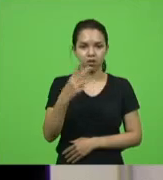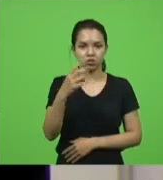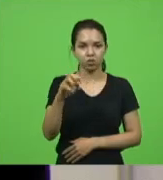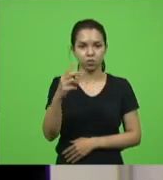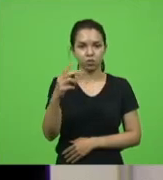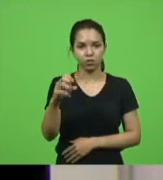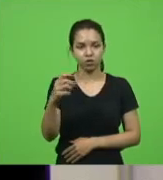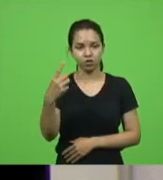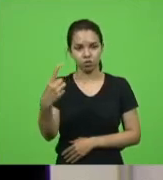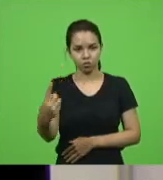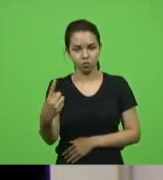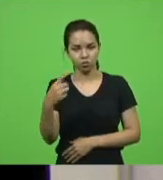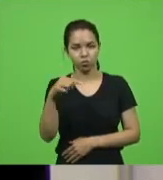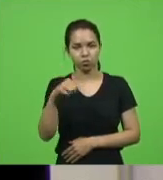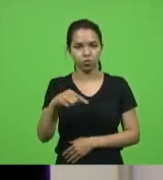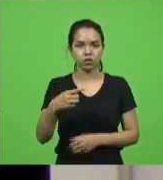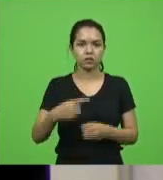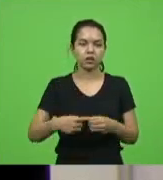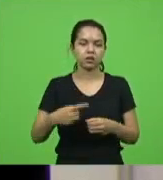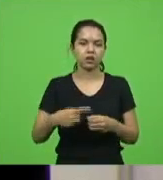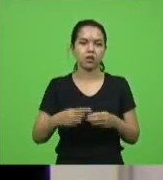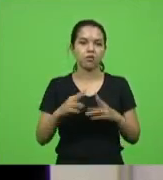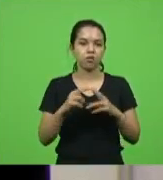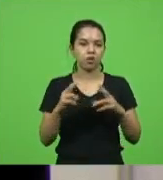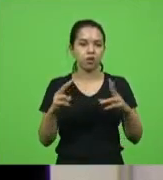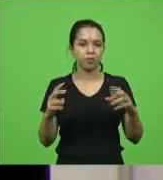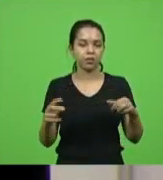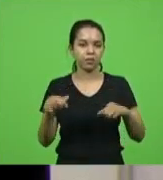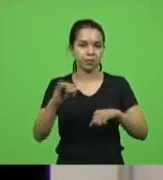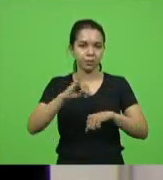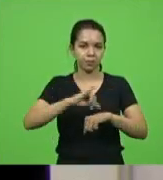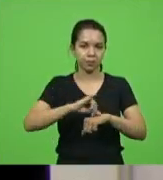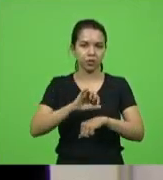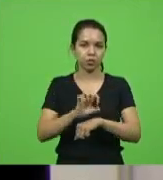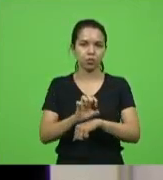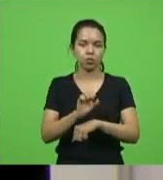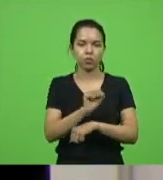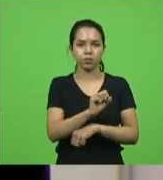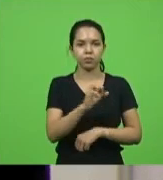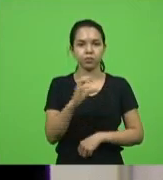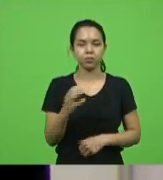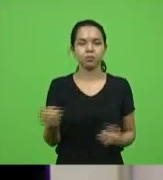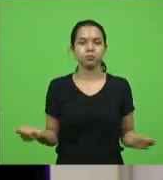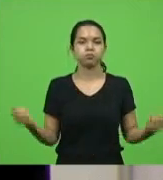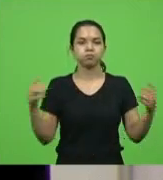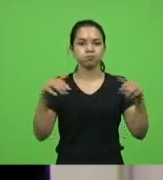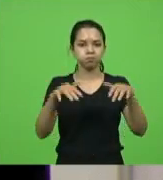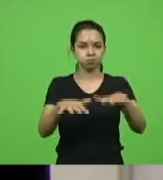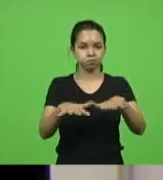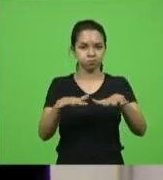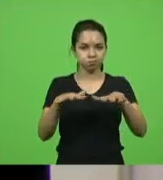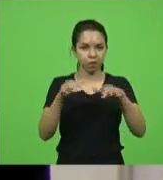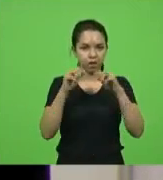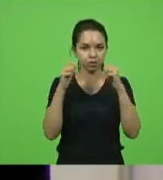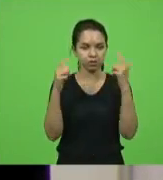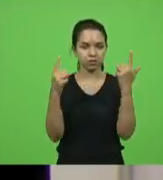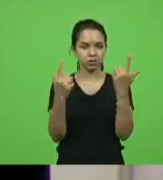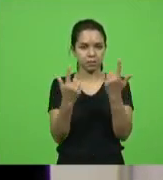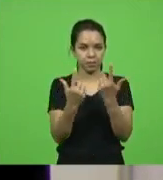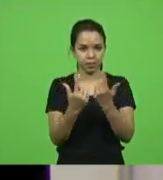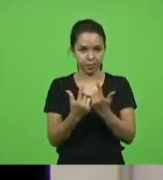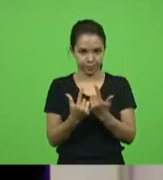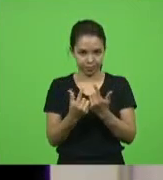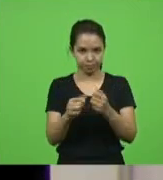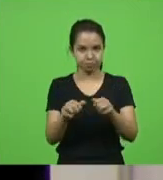2021, nesta cidade de Florianópolis, capital do Estado de Santa Catarina, reuniu-se a Assembleia Legislativa em